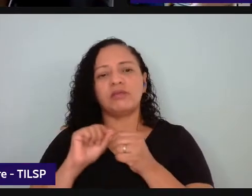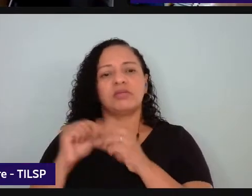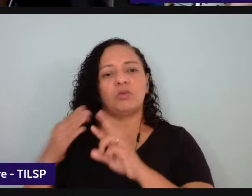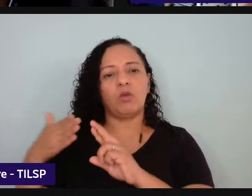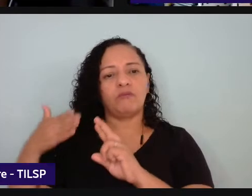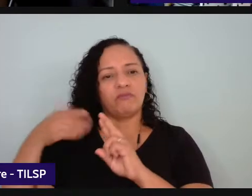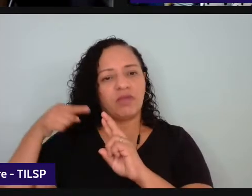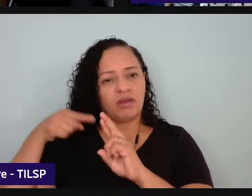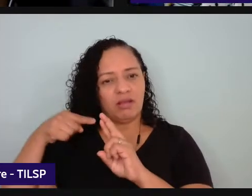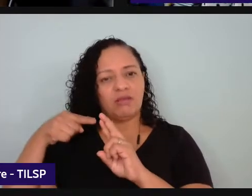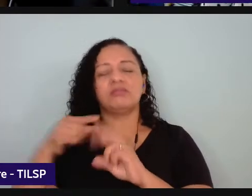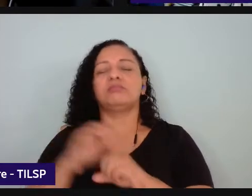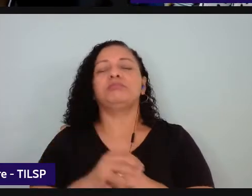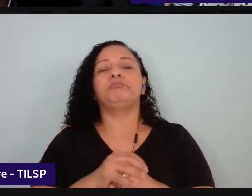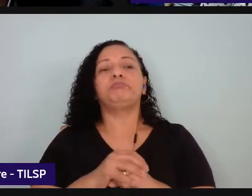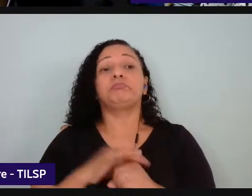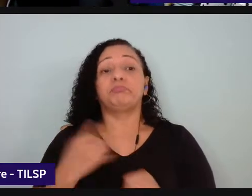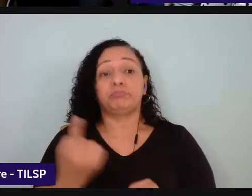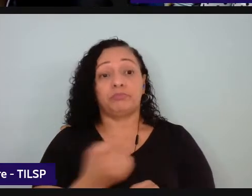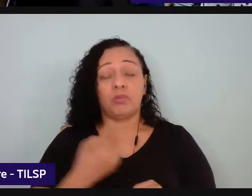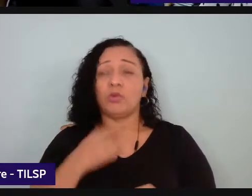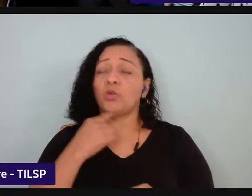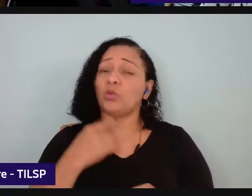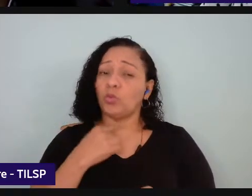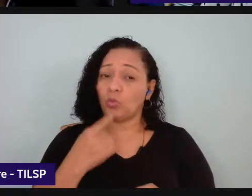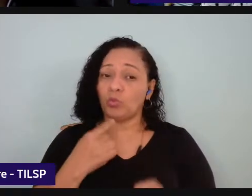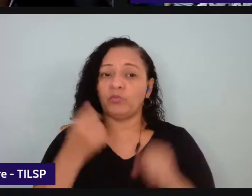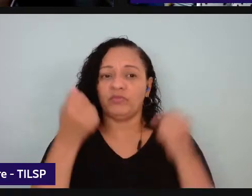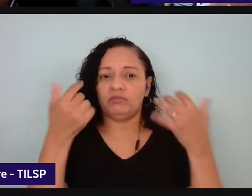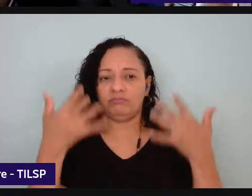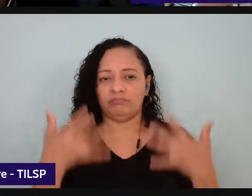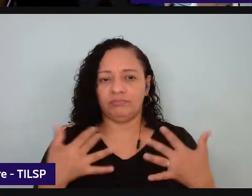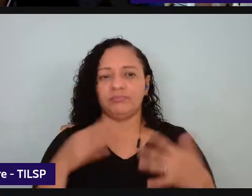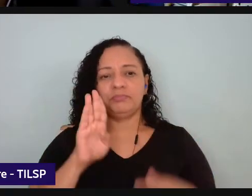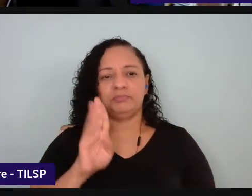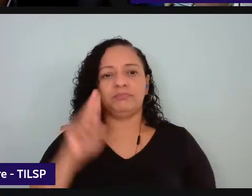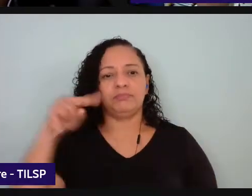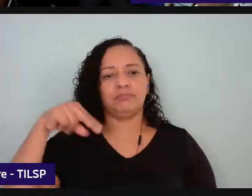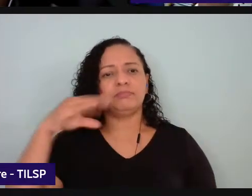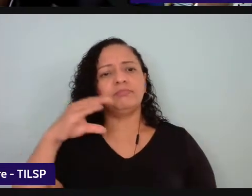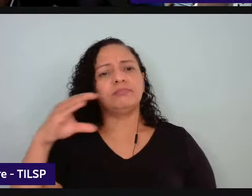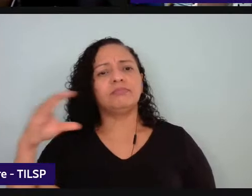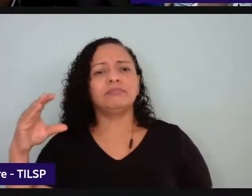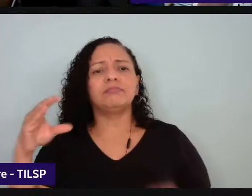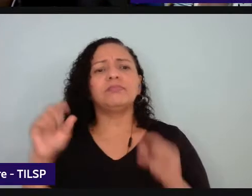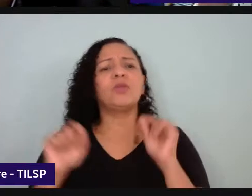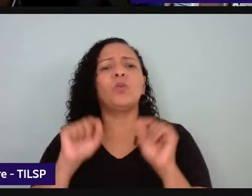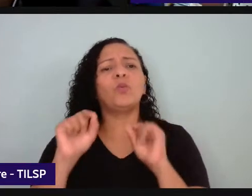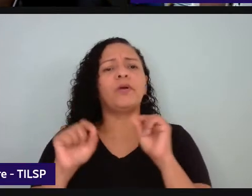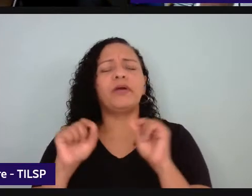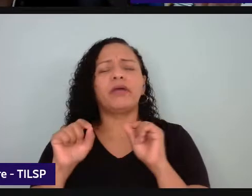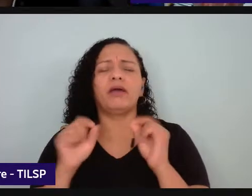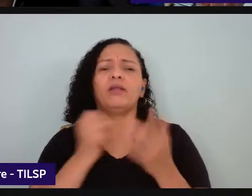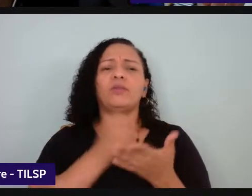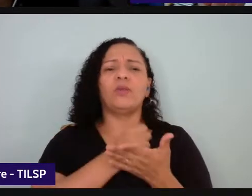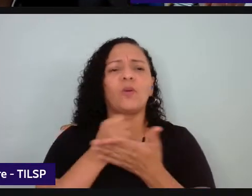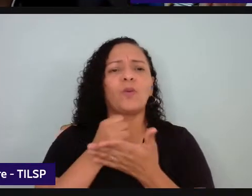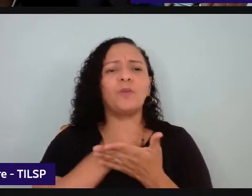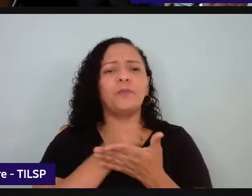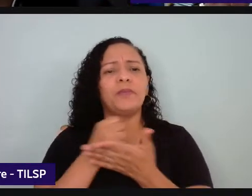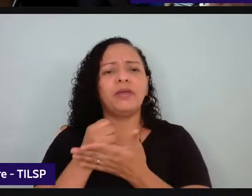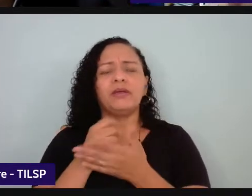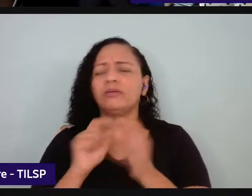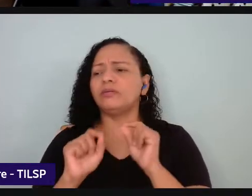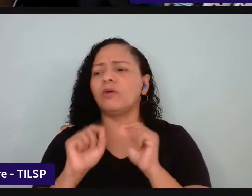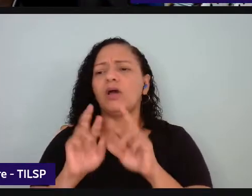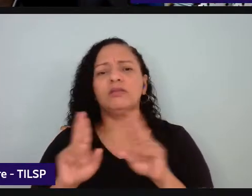dúvida né quando a gente fala de BNCC é sempre relacionada o que são esses dois documentos né qual a diferença desses